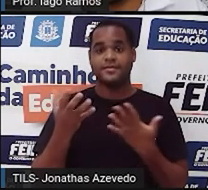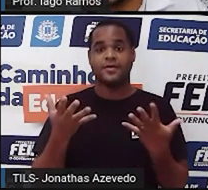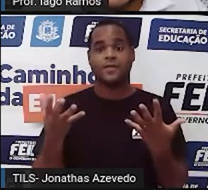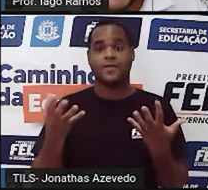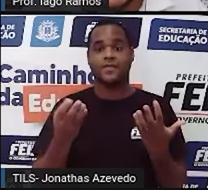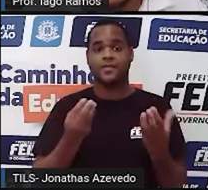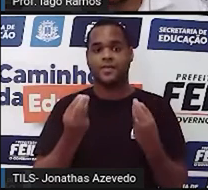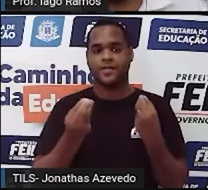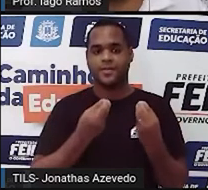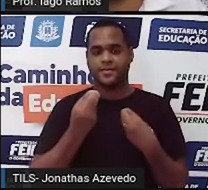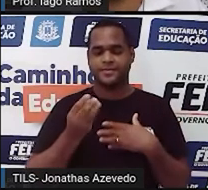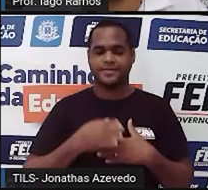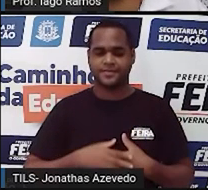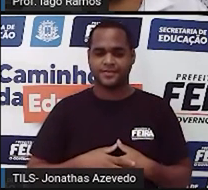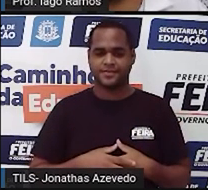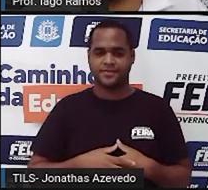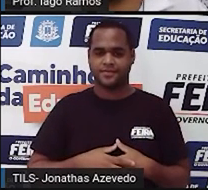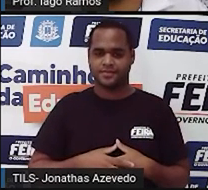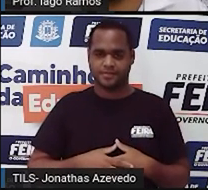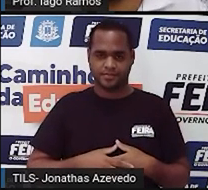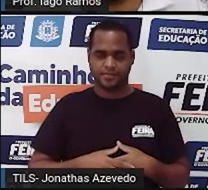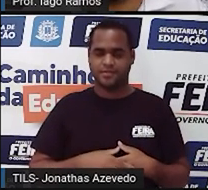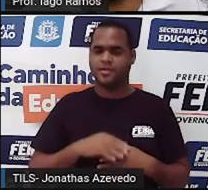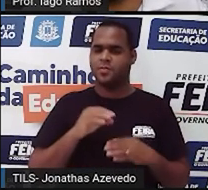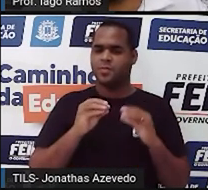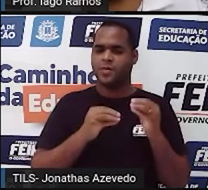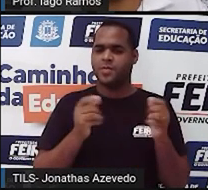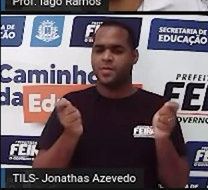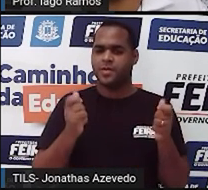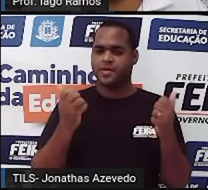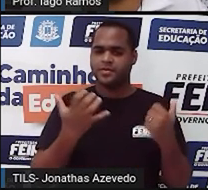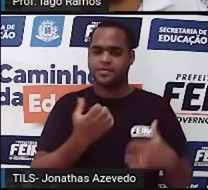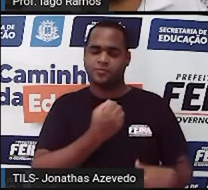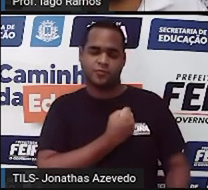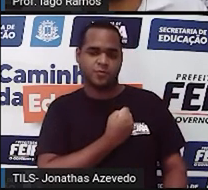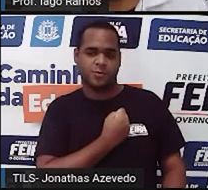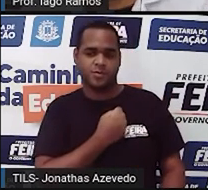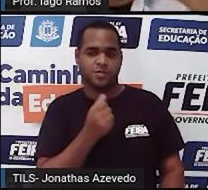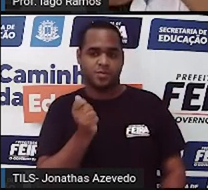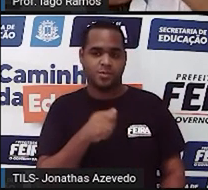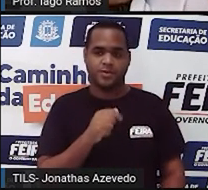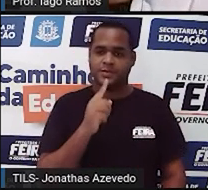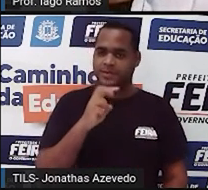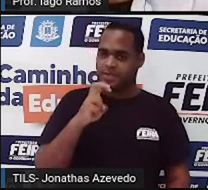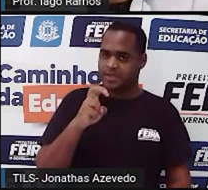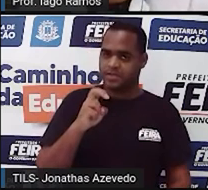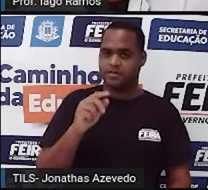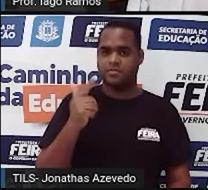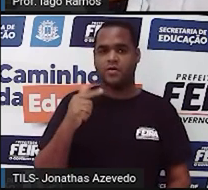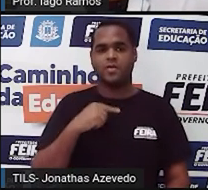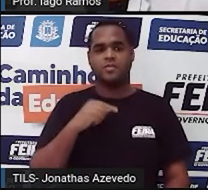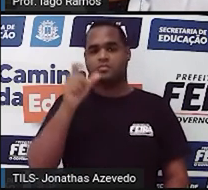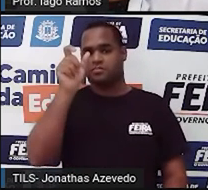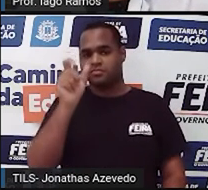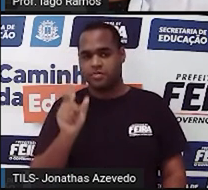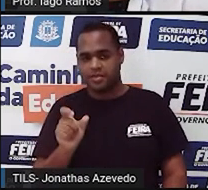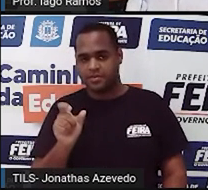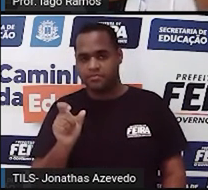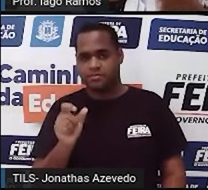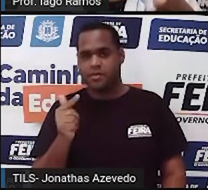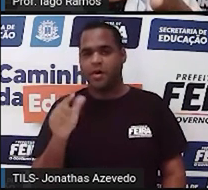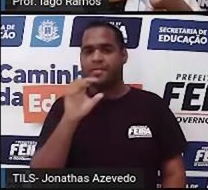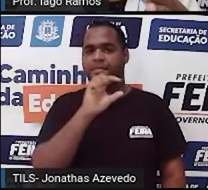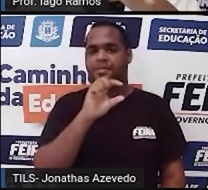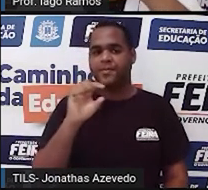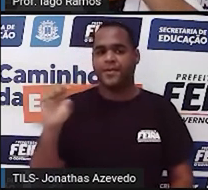onde é que a gente vai colocar o número ali para conseguir uma soma 15 ou na linha ou na coluna